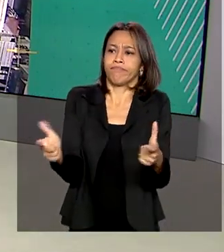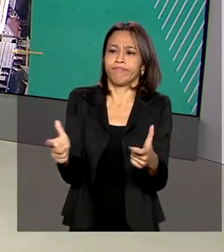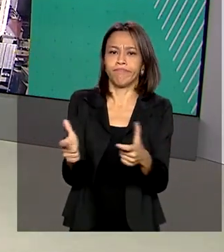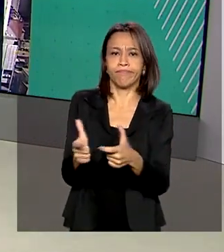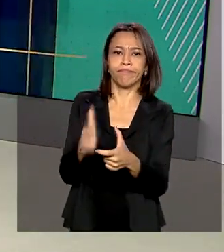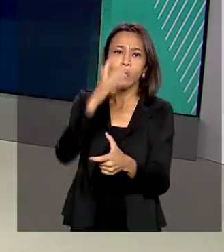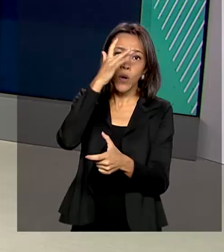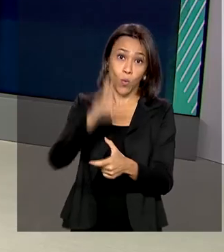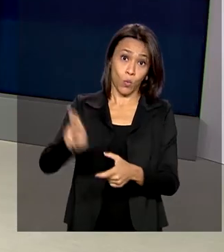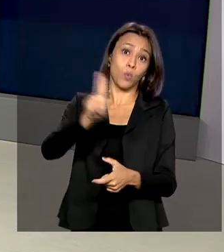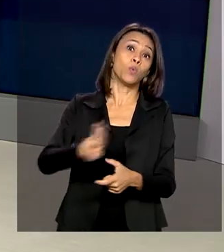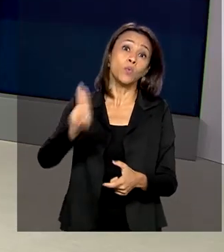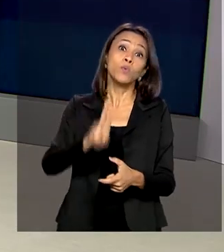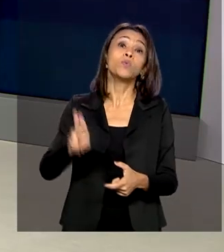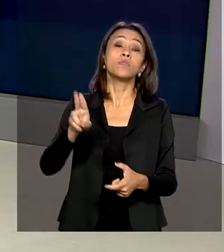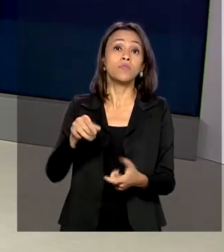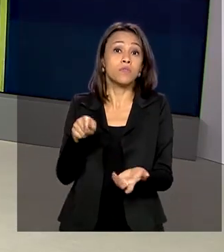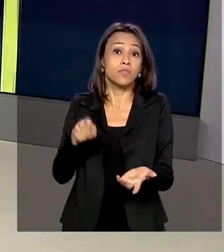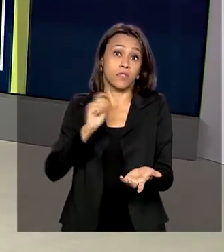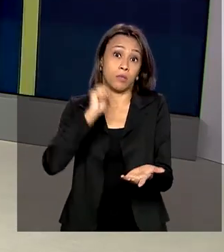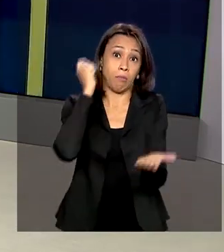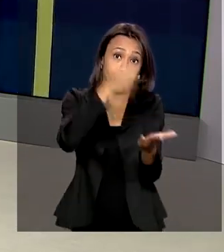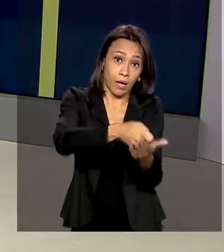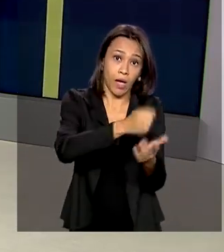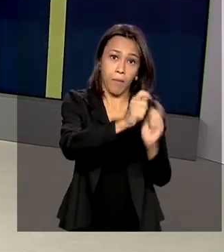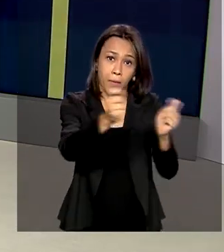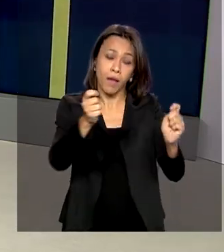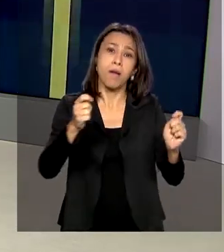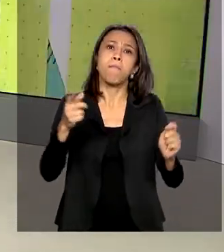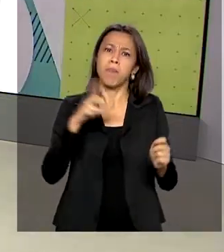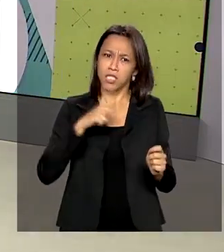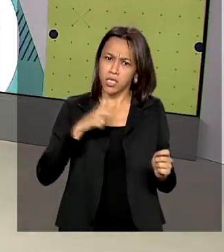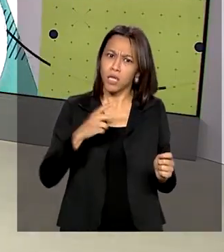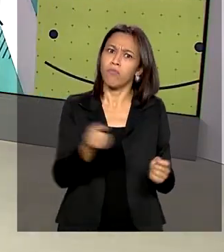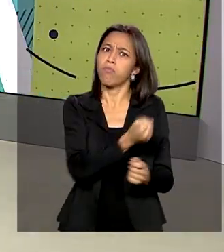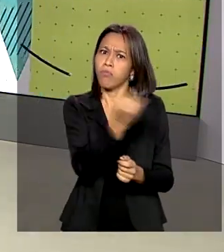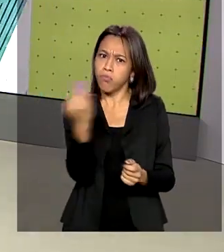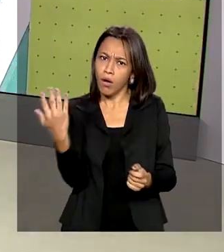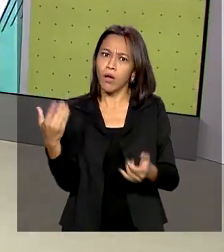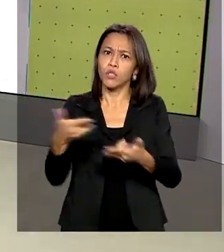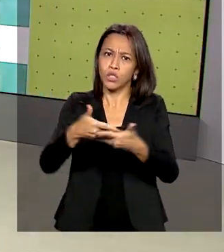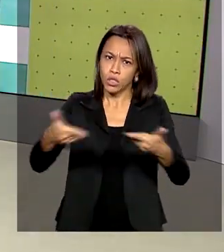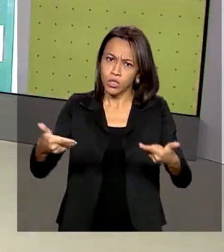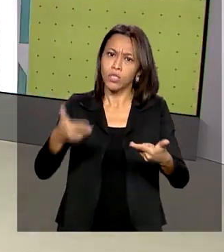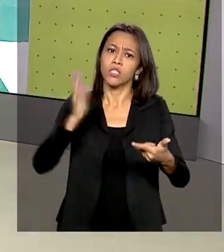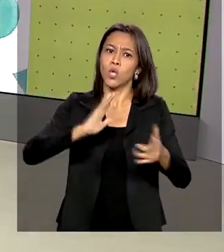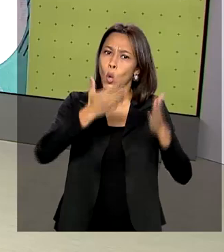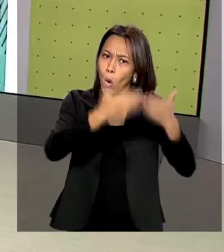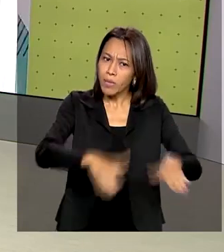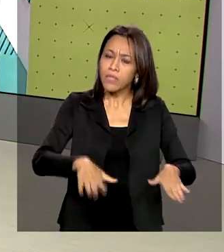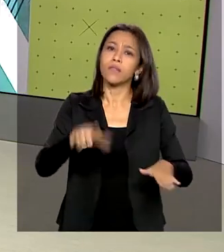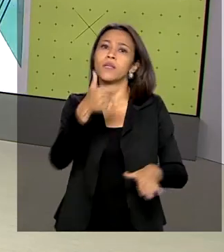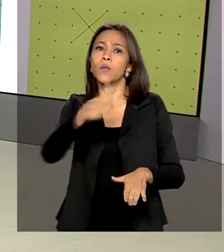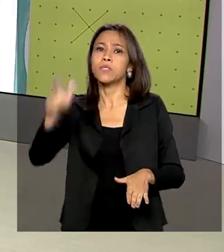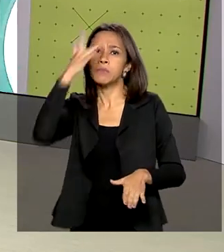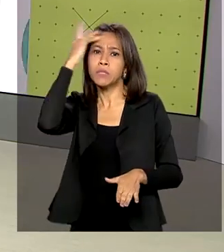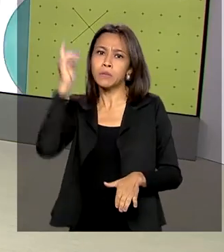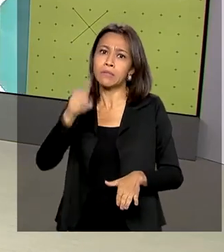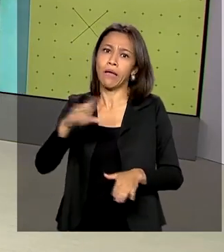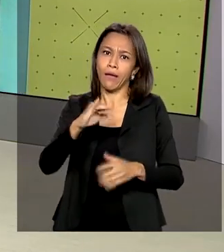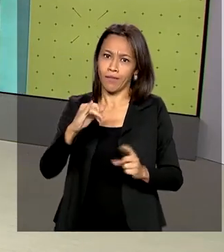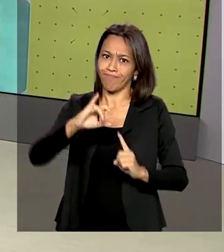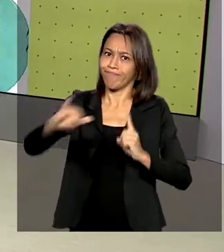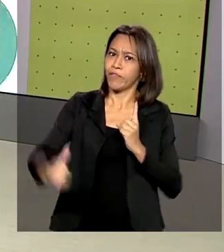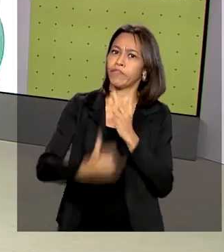pessoas que adotam essa forma de pagamento, milhões de cheques ainda são compensados e muitas pessoas são vítimas de fraude. Por